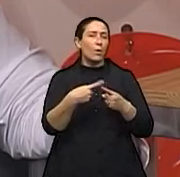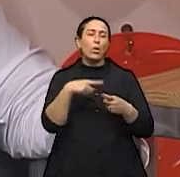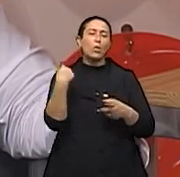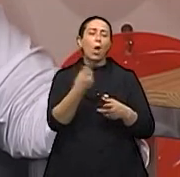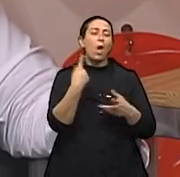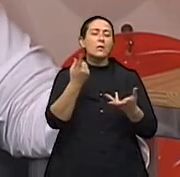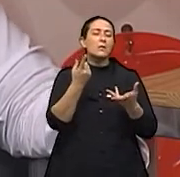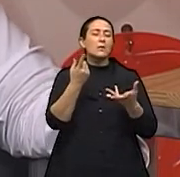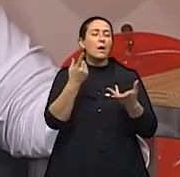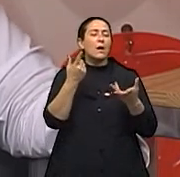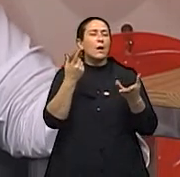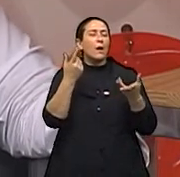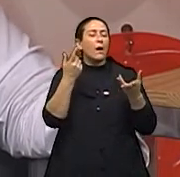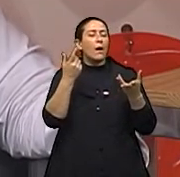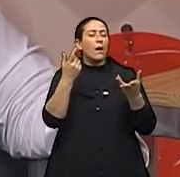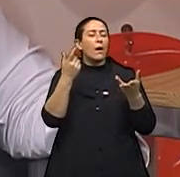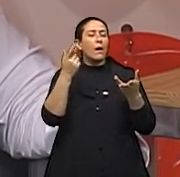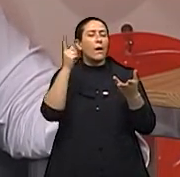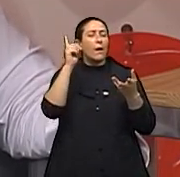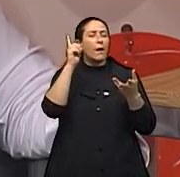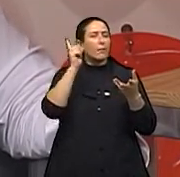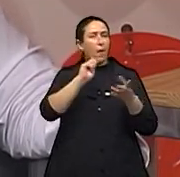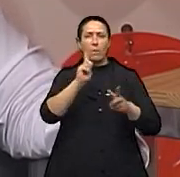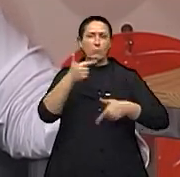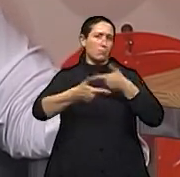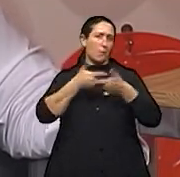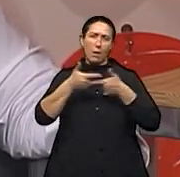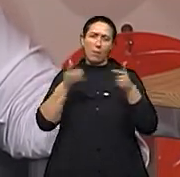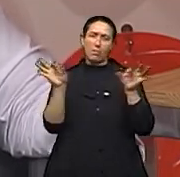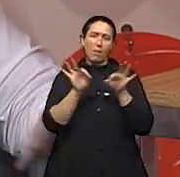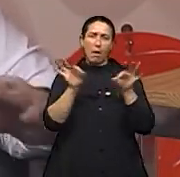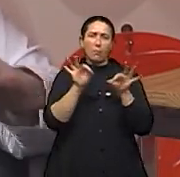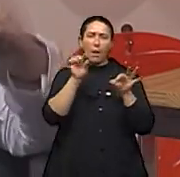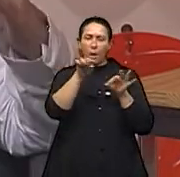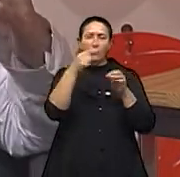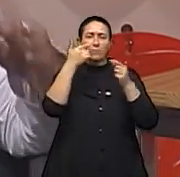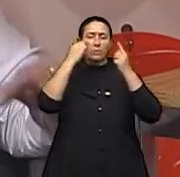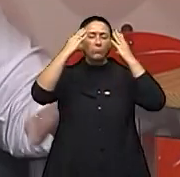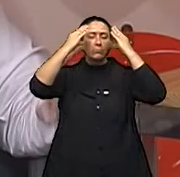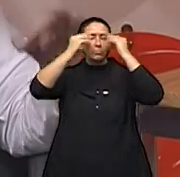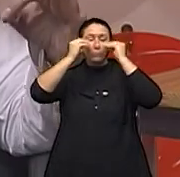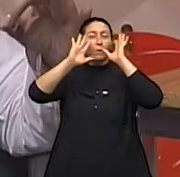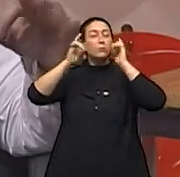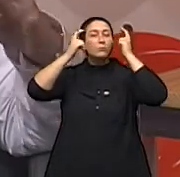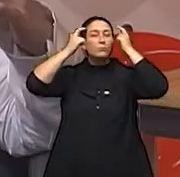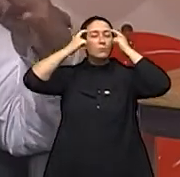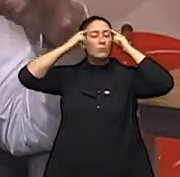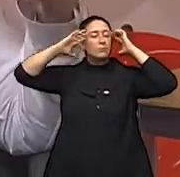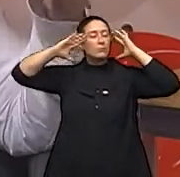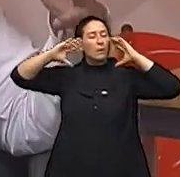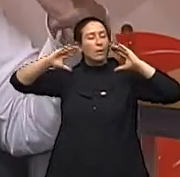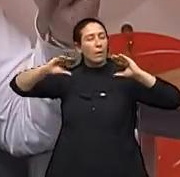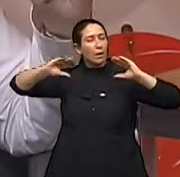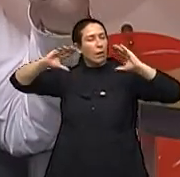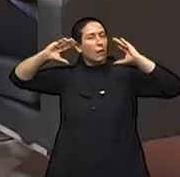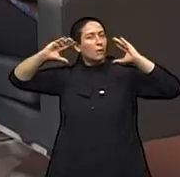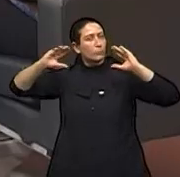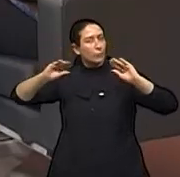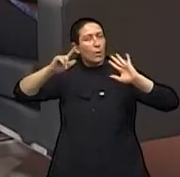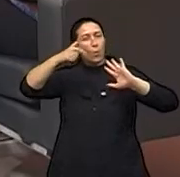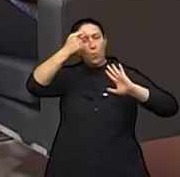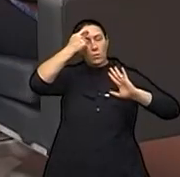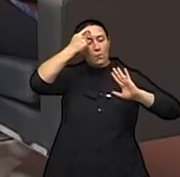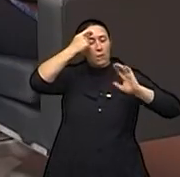alguma e não trabalhamos com qualquer tipo de hipnose. É simplesmente um relaxamento e uma expansão da consciência.